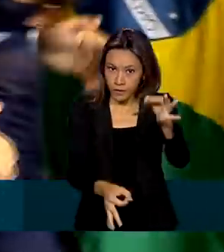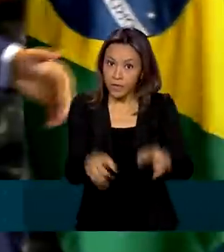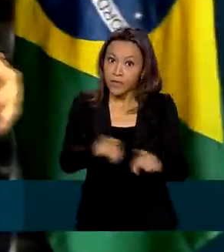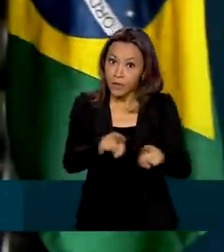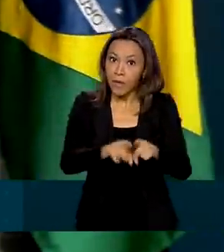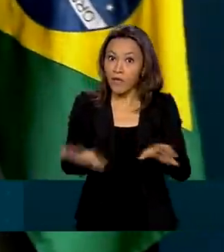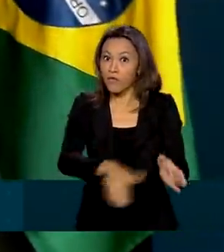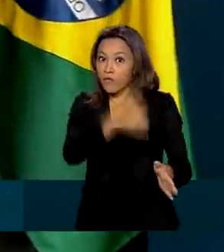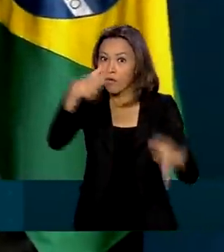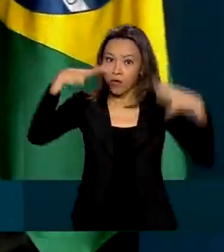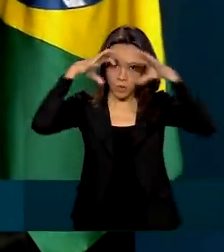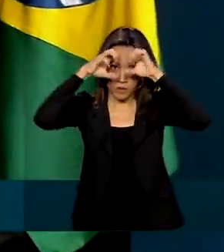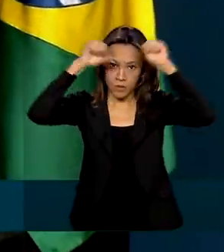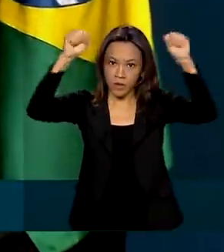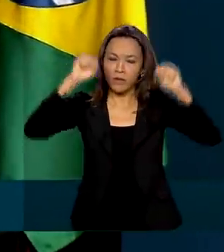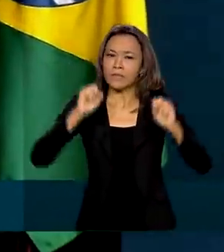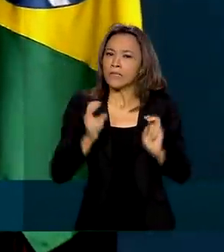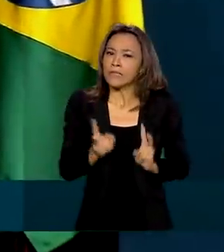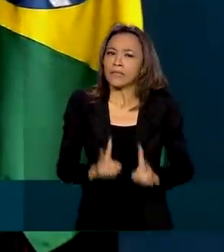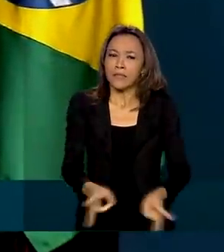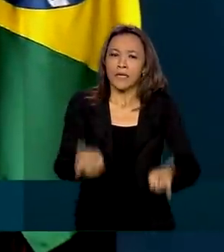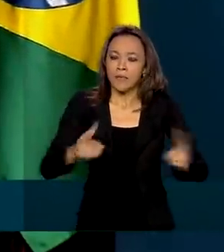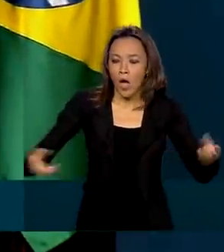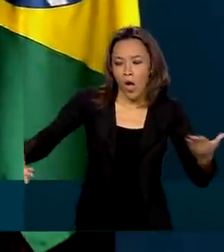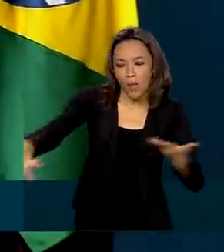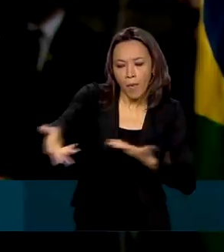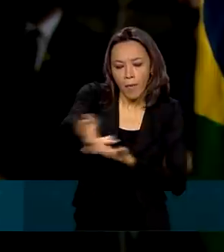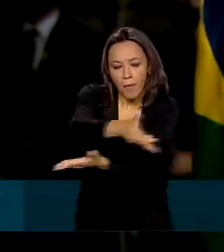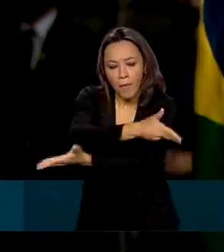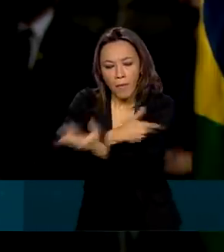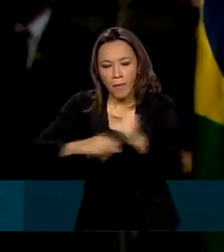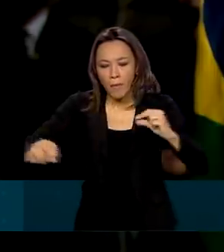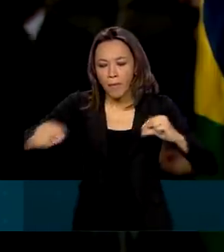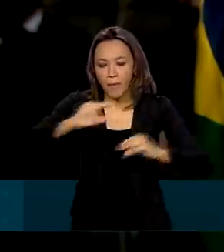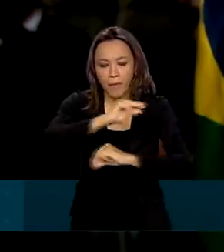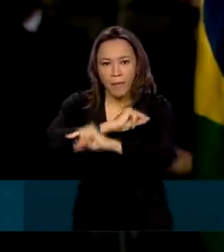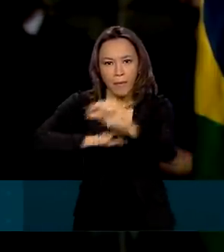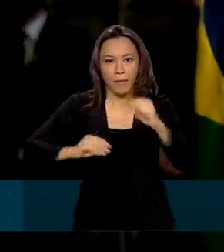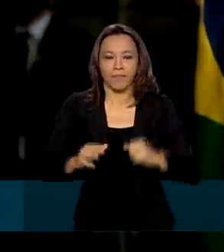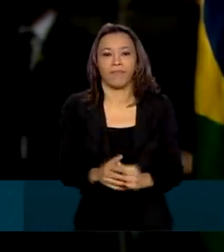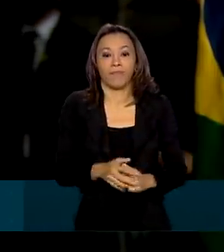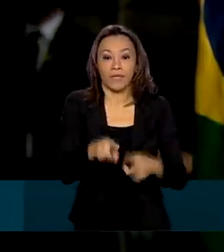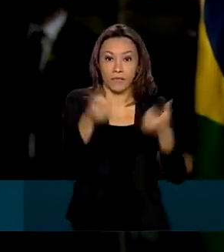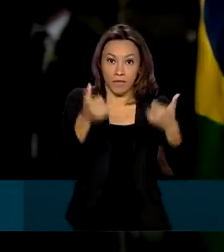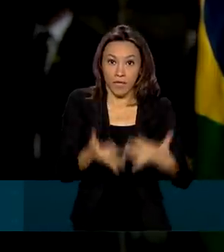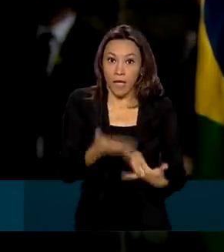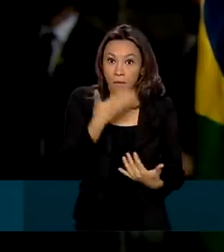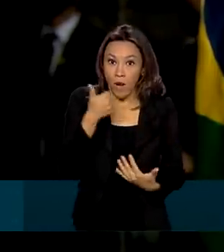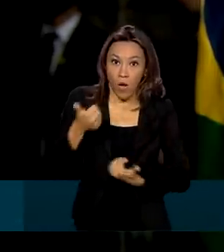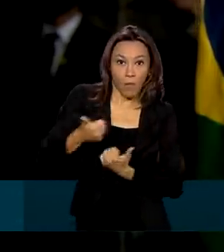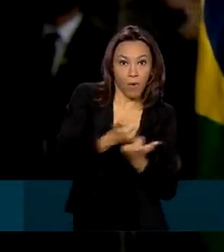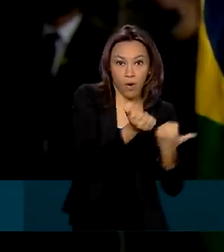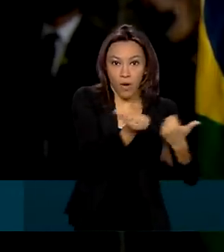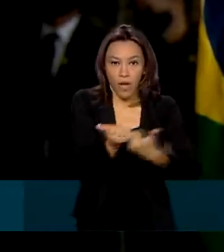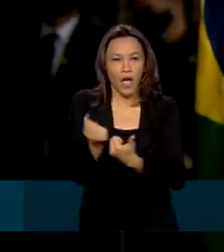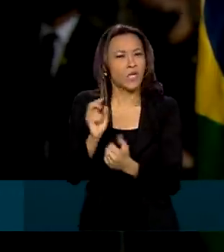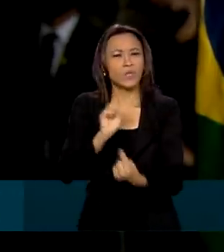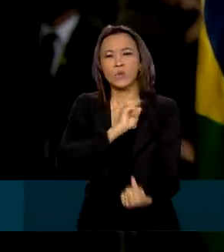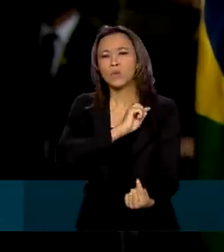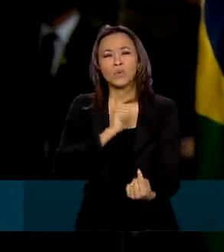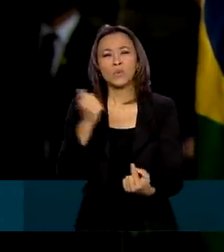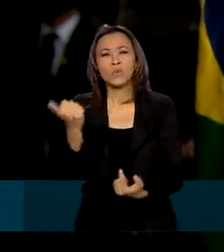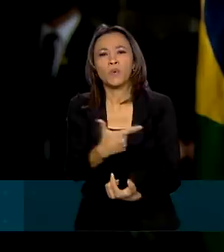tribunais, buscando sempre a conciliação e o diálogo. É melhor cooperar do que litigar.